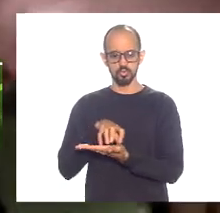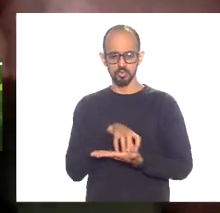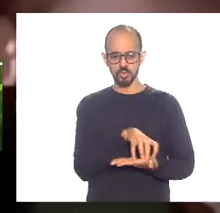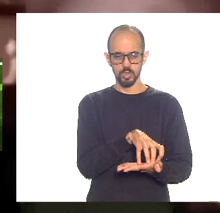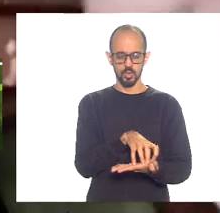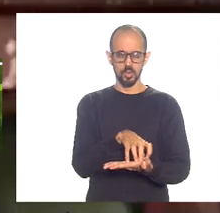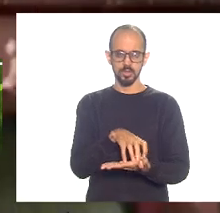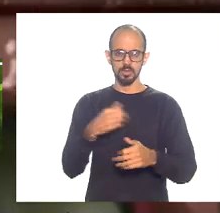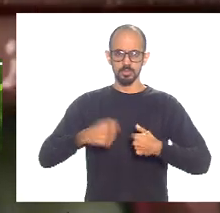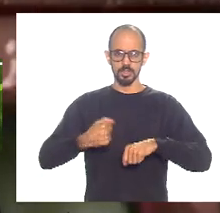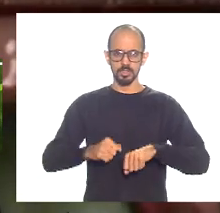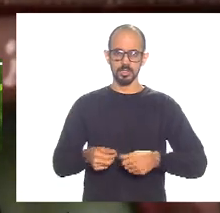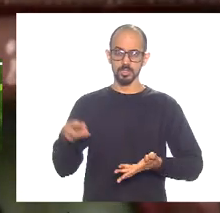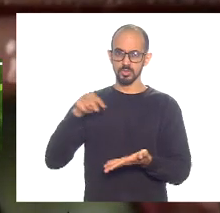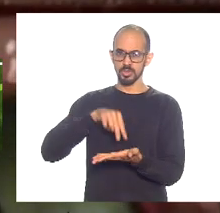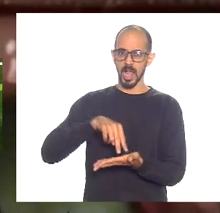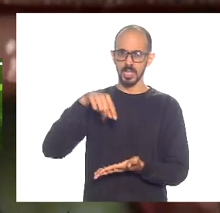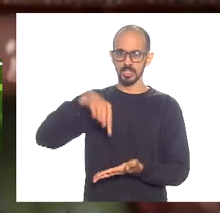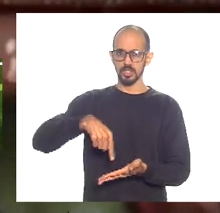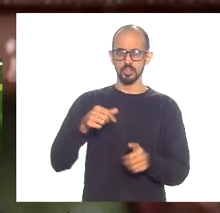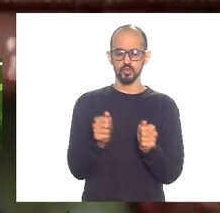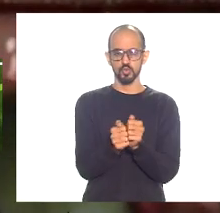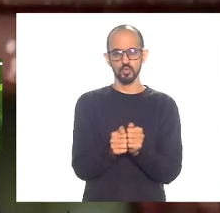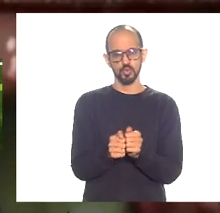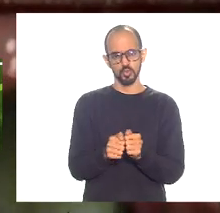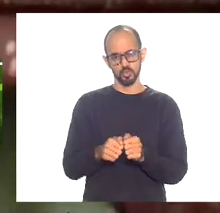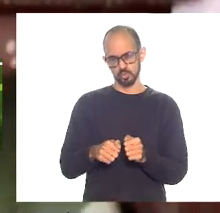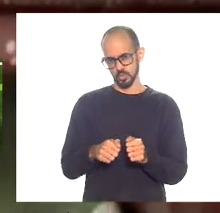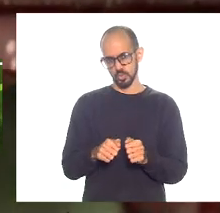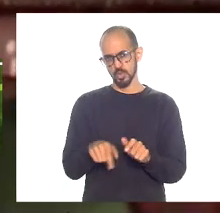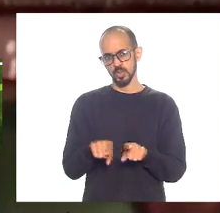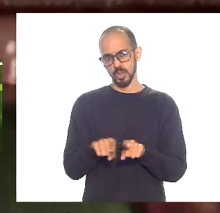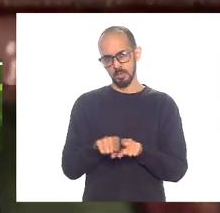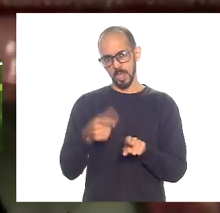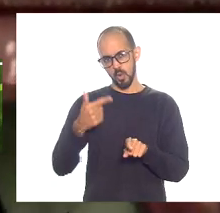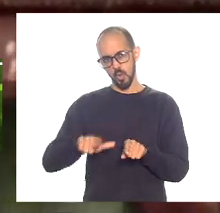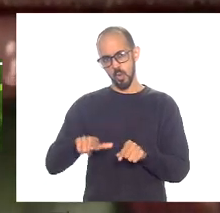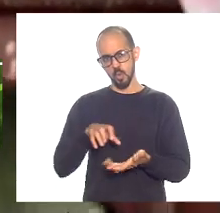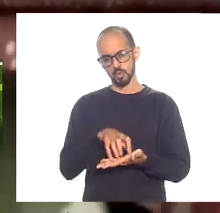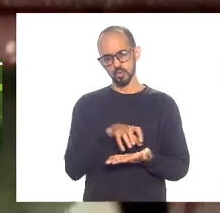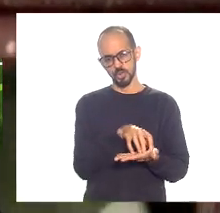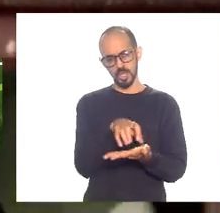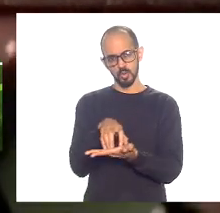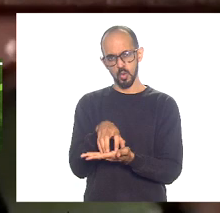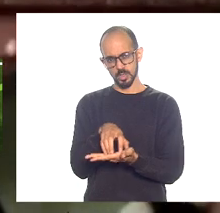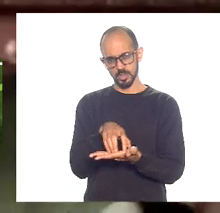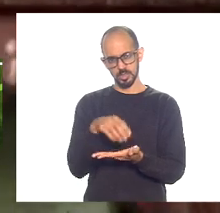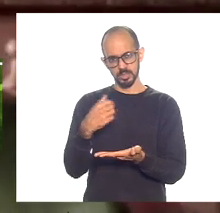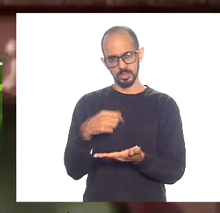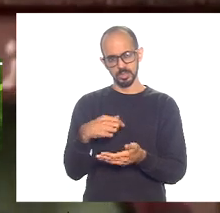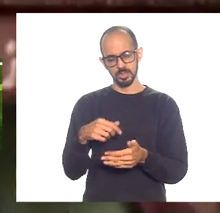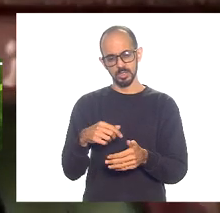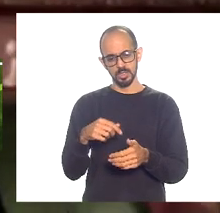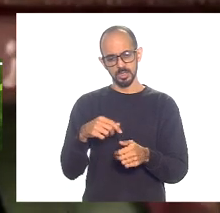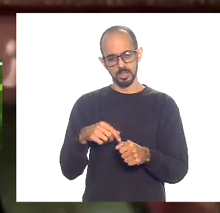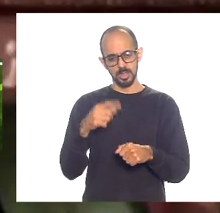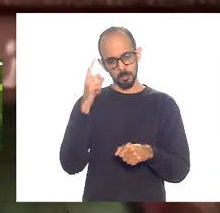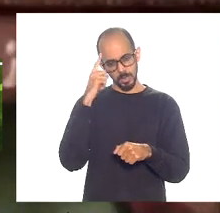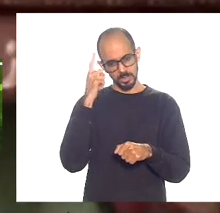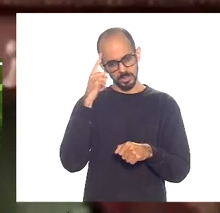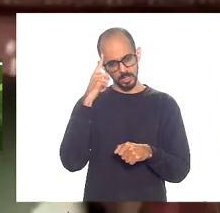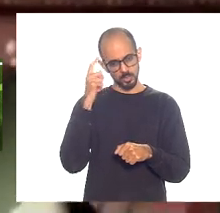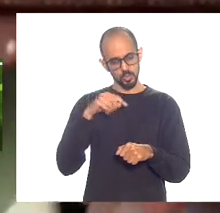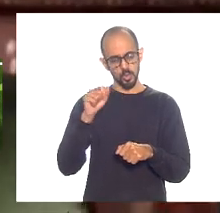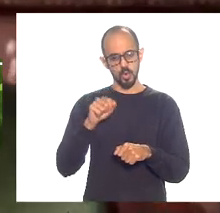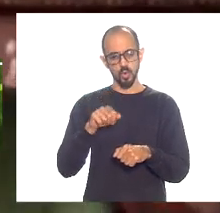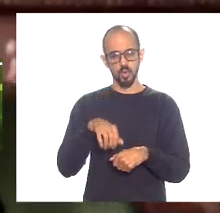precisam estar presente nessa discussão com outros setores que estão pensando o instituto de política econômica aplicada